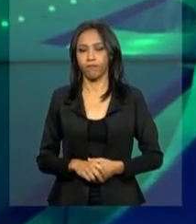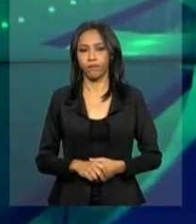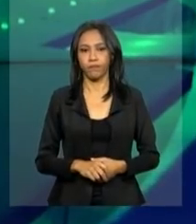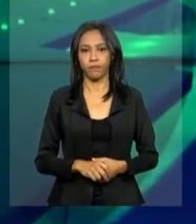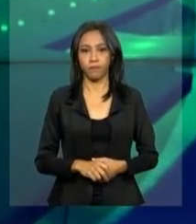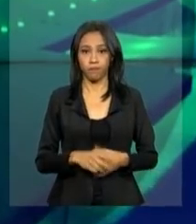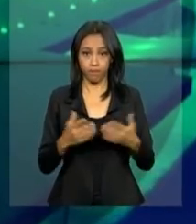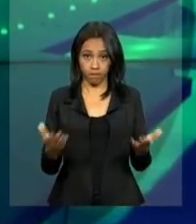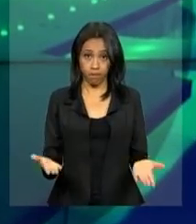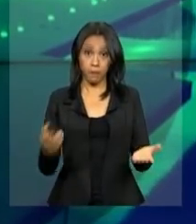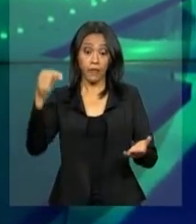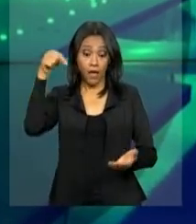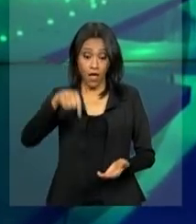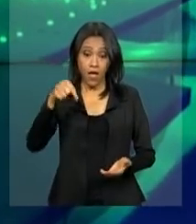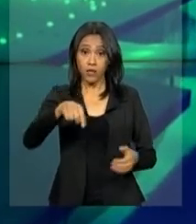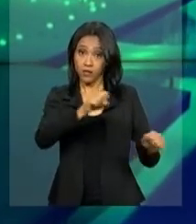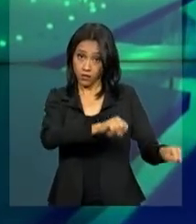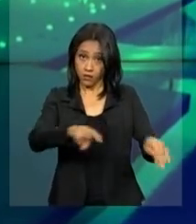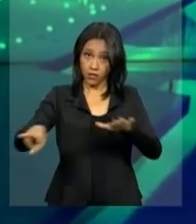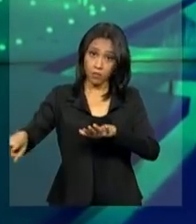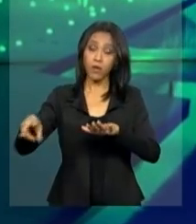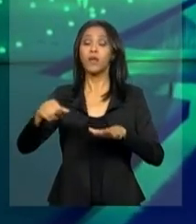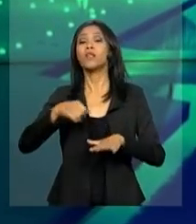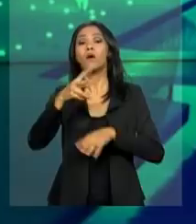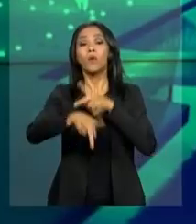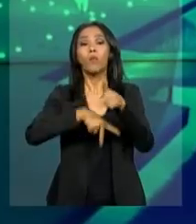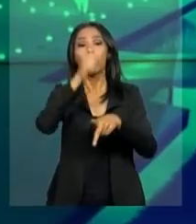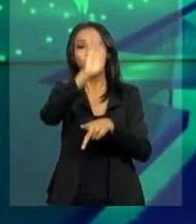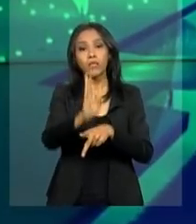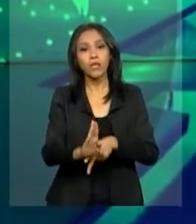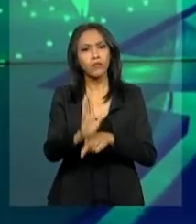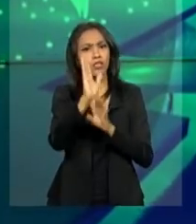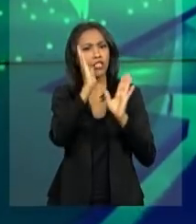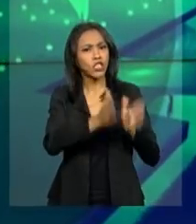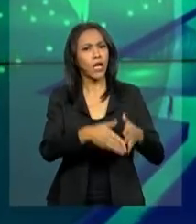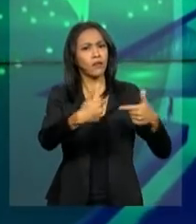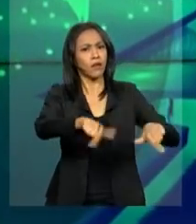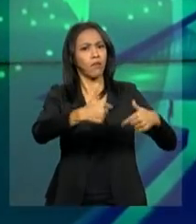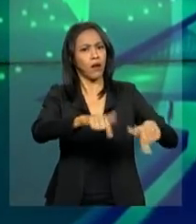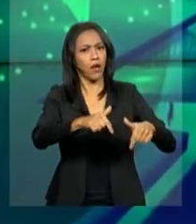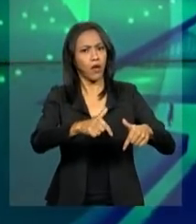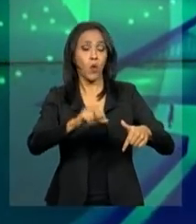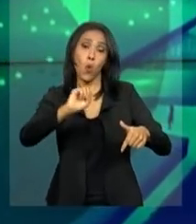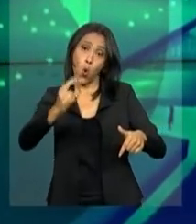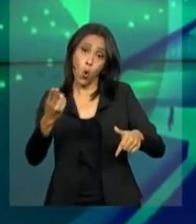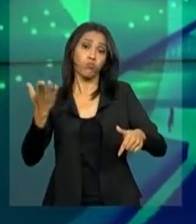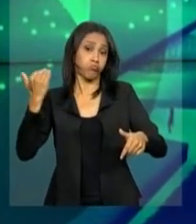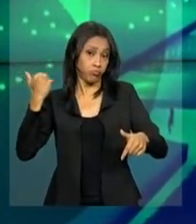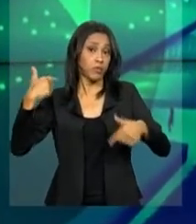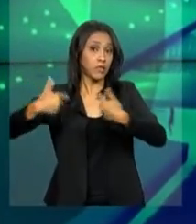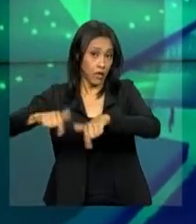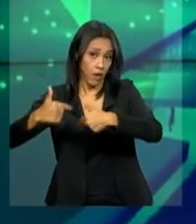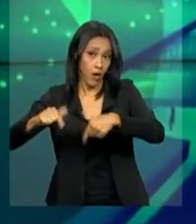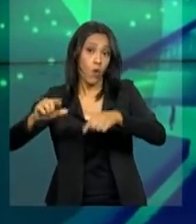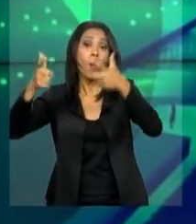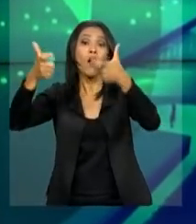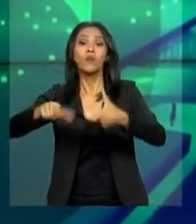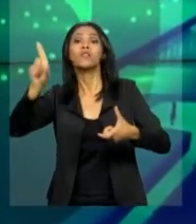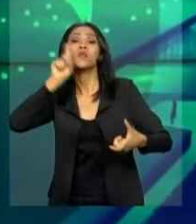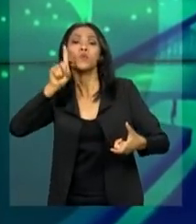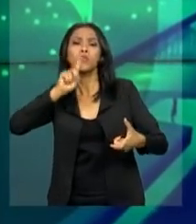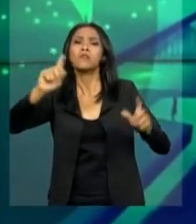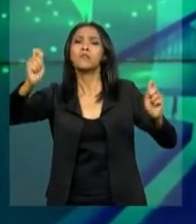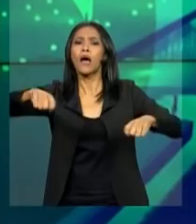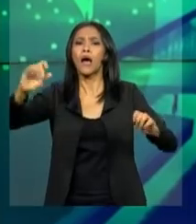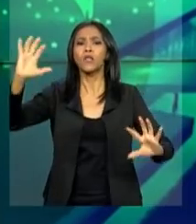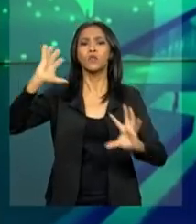A partir desta semana, os brasileiros que trabalham ou já trabalharam regularmente nos Estados Unidos vão poder somar o tempo de